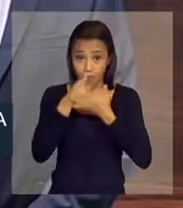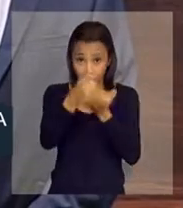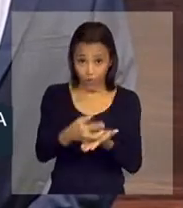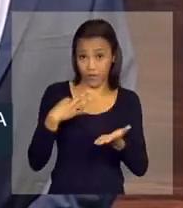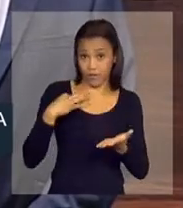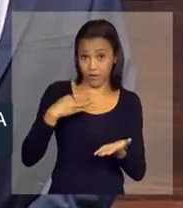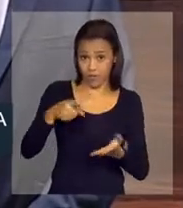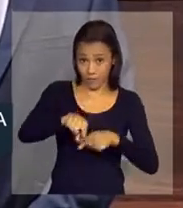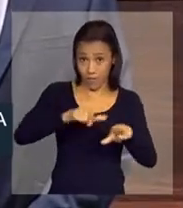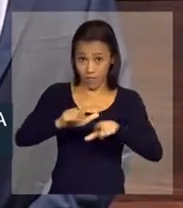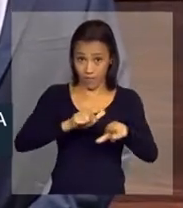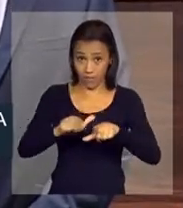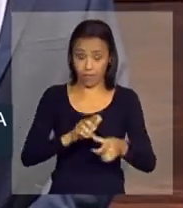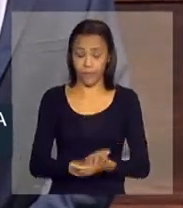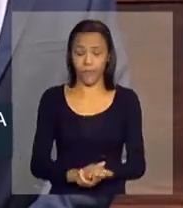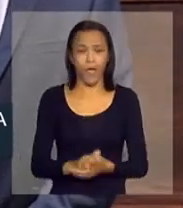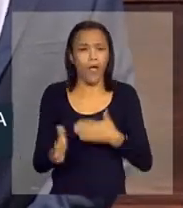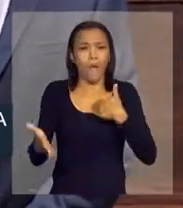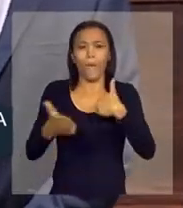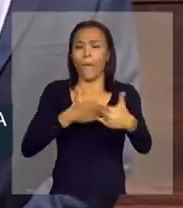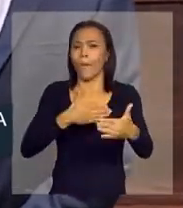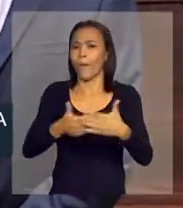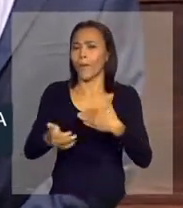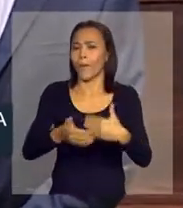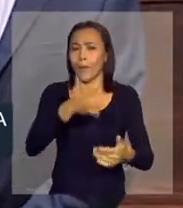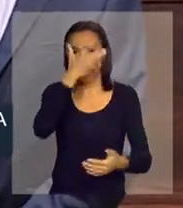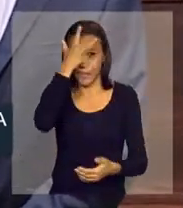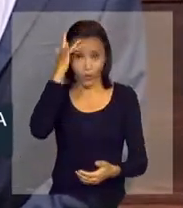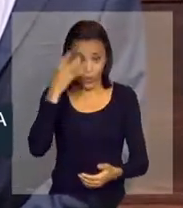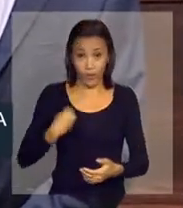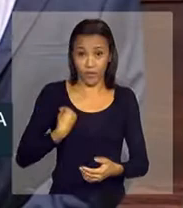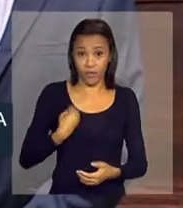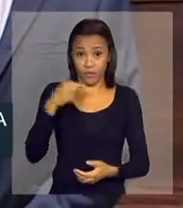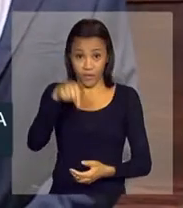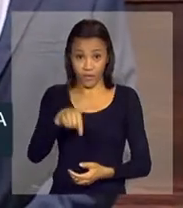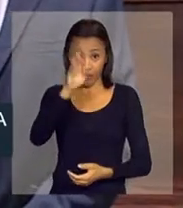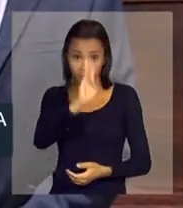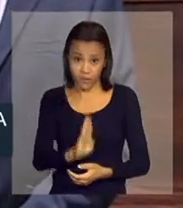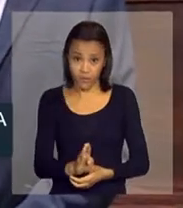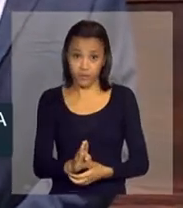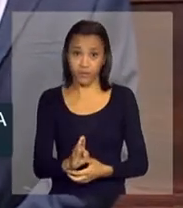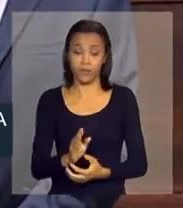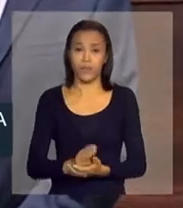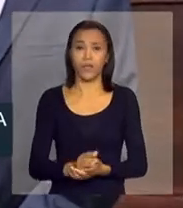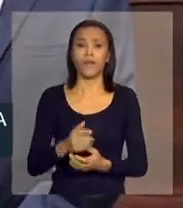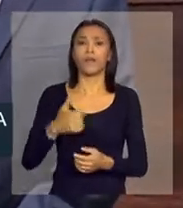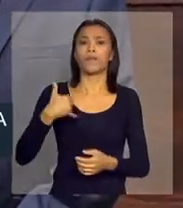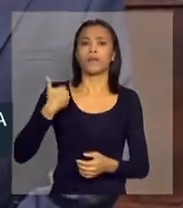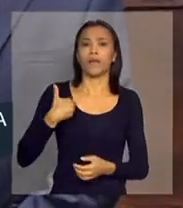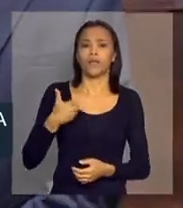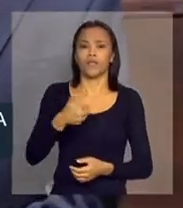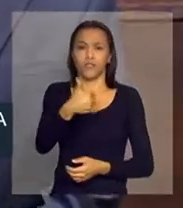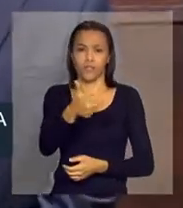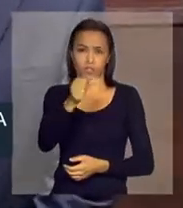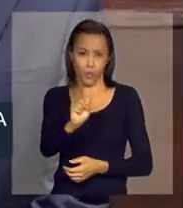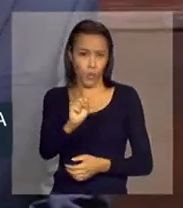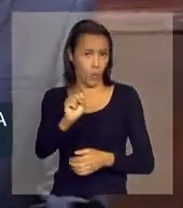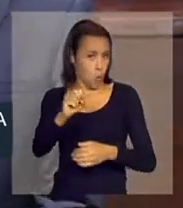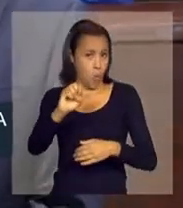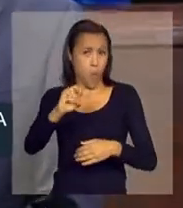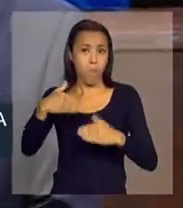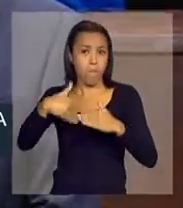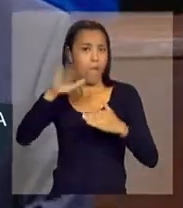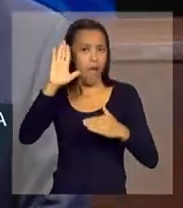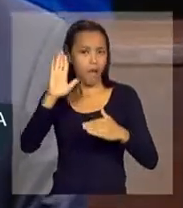mil voluntários? Qualquer pessoa residente no Brasil com 18 anos ou mais